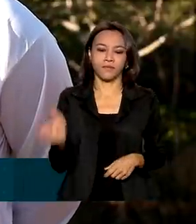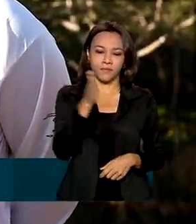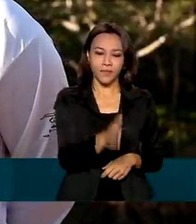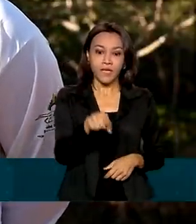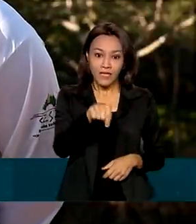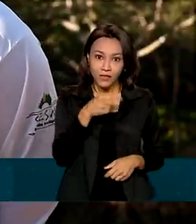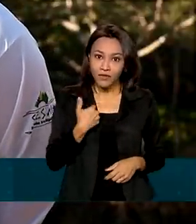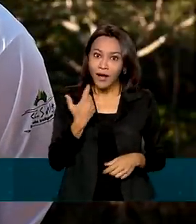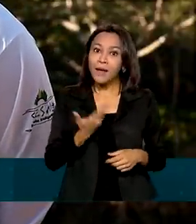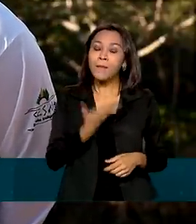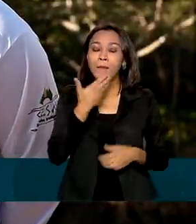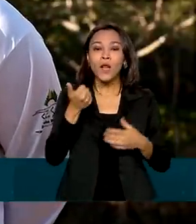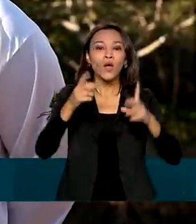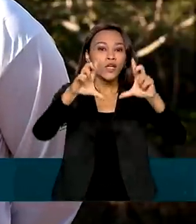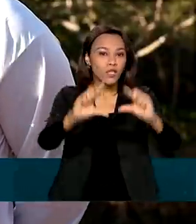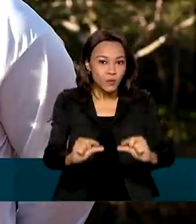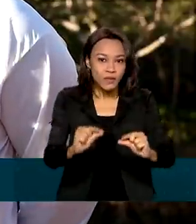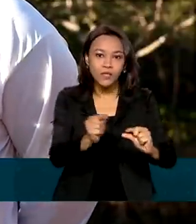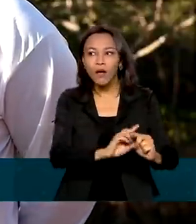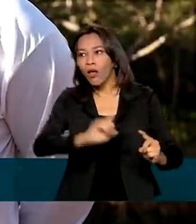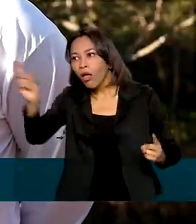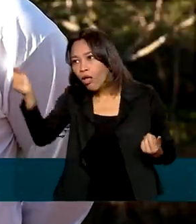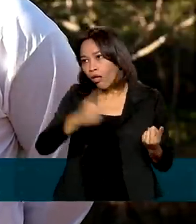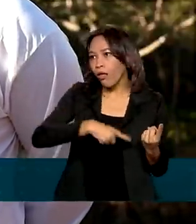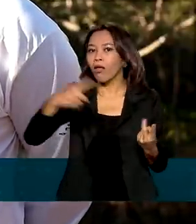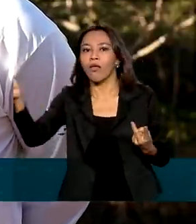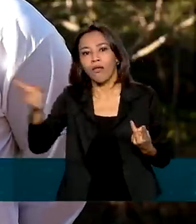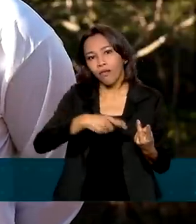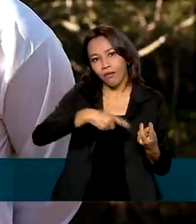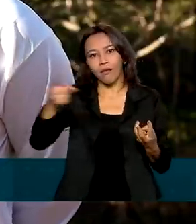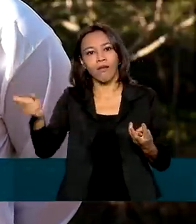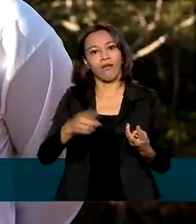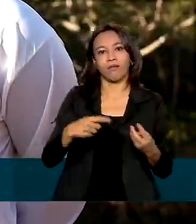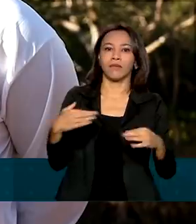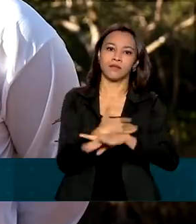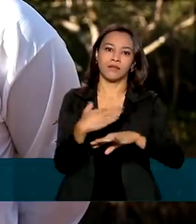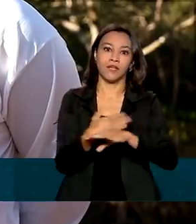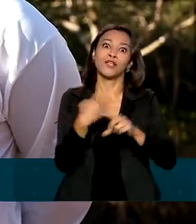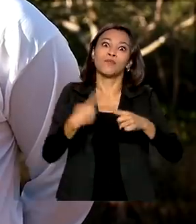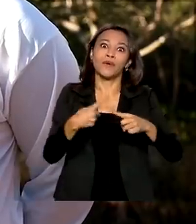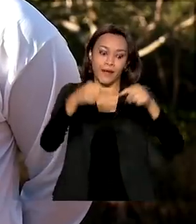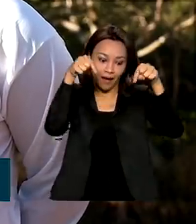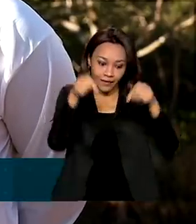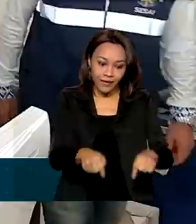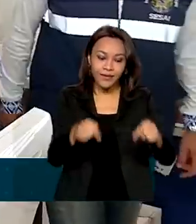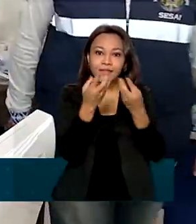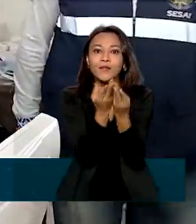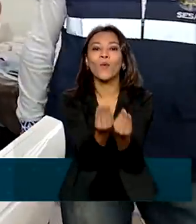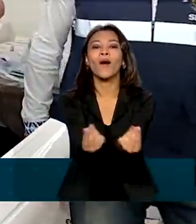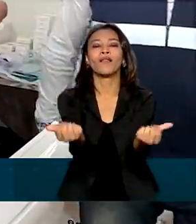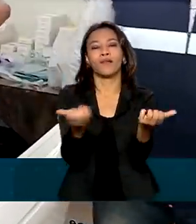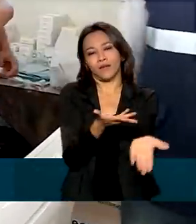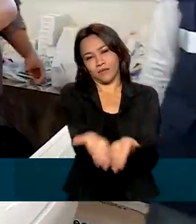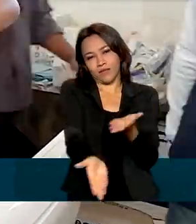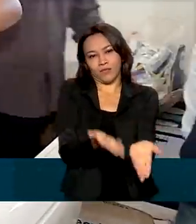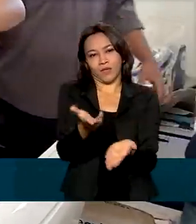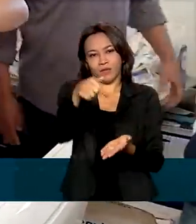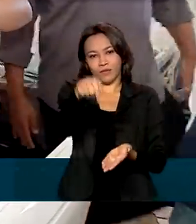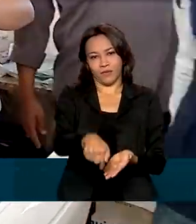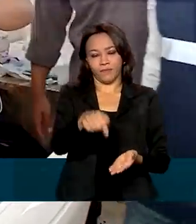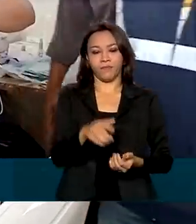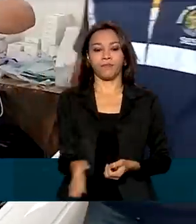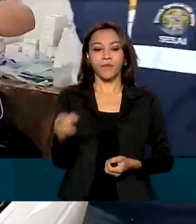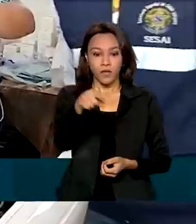a cidade, nas questões de logísticas, nos encaminhamentos, porque estão sendo atendidos com qualidade aqui dentro do território. O Ministro da Saúde